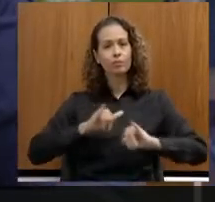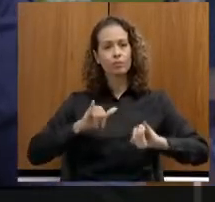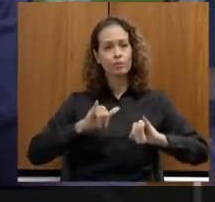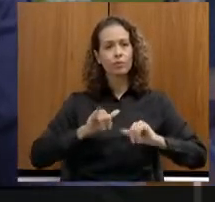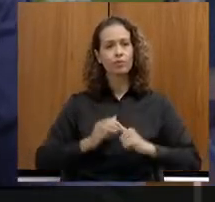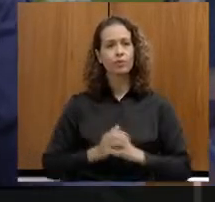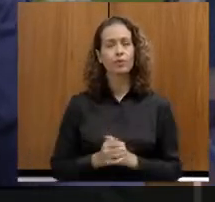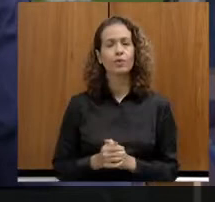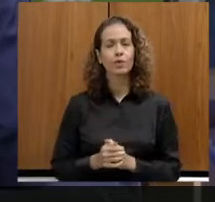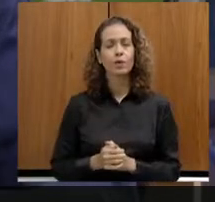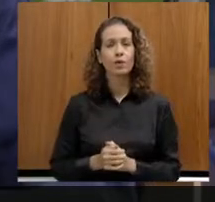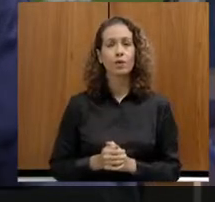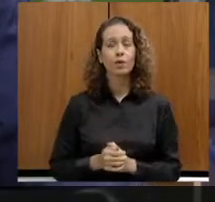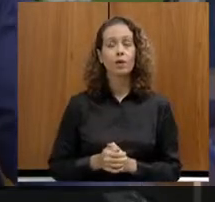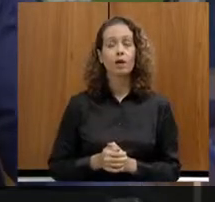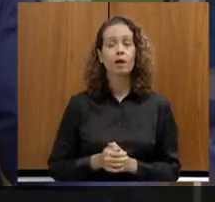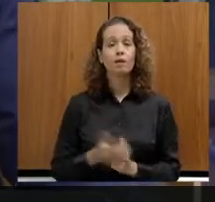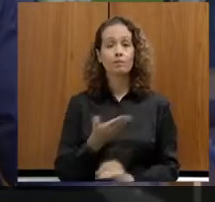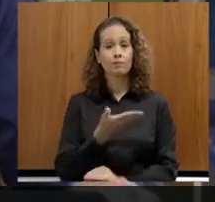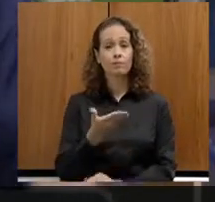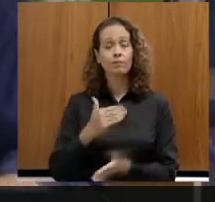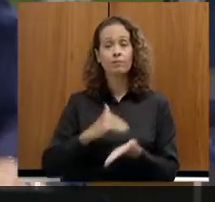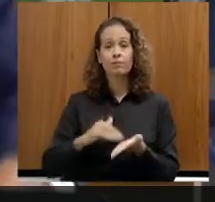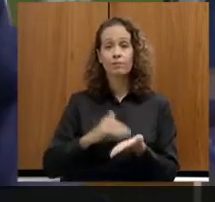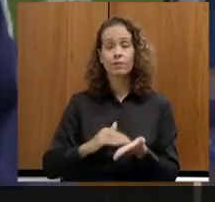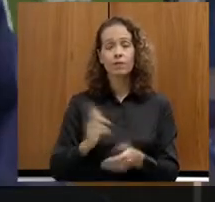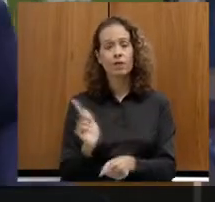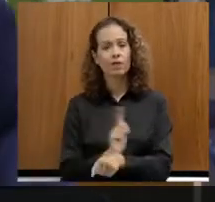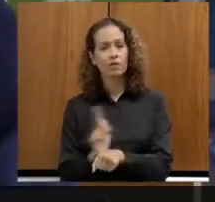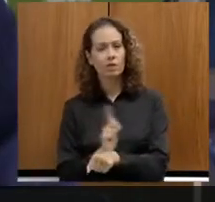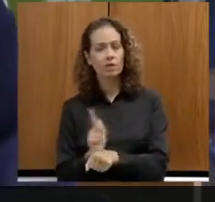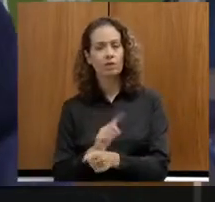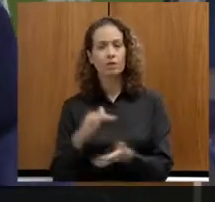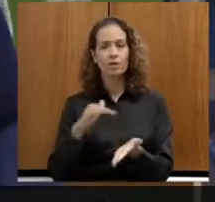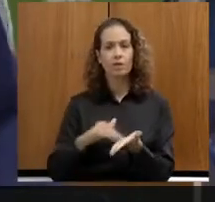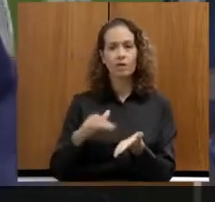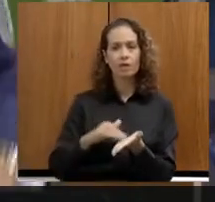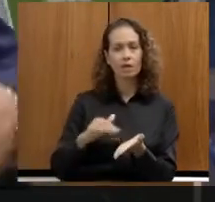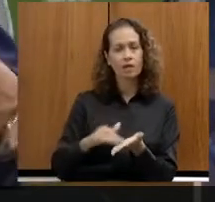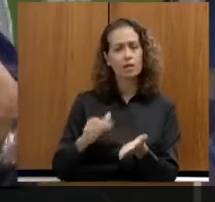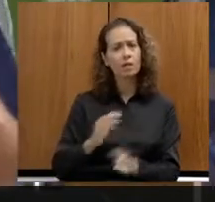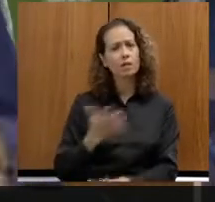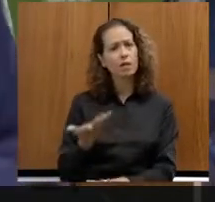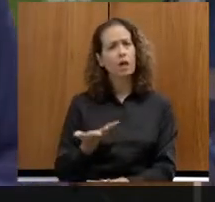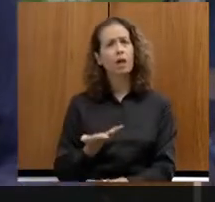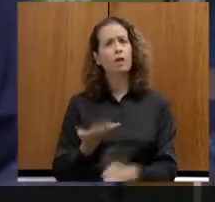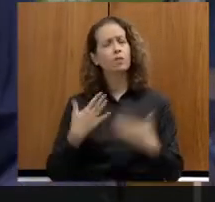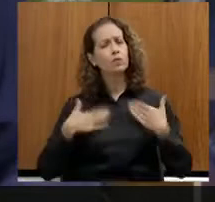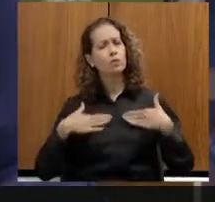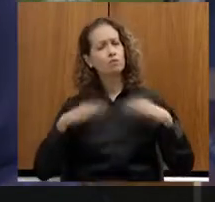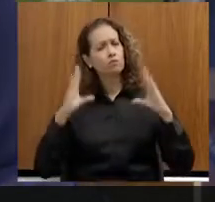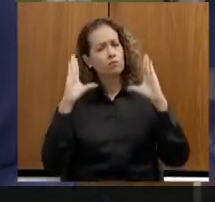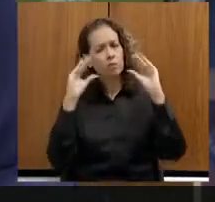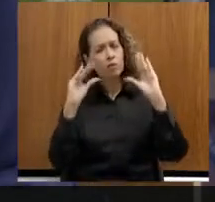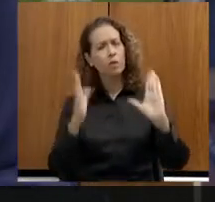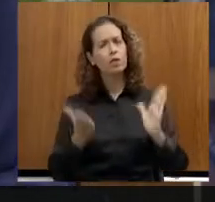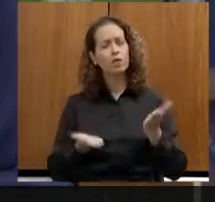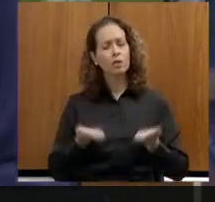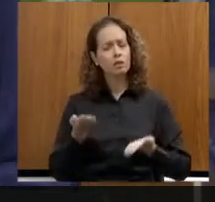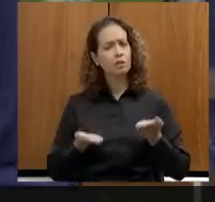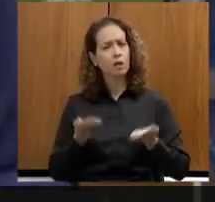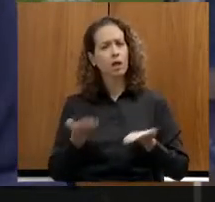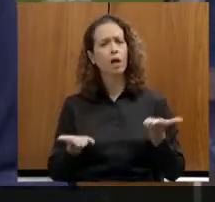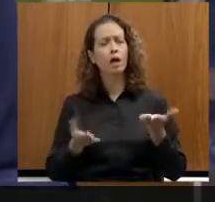a forma que a senhora tem feito essa gestão da secretaria de forma muito, assim, muito serena, muito equilibrada,